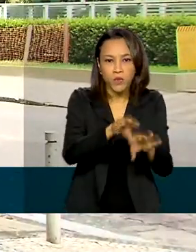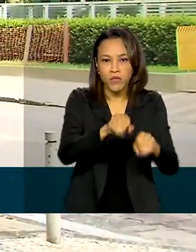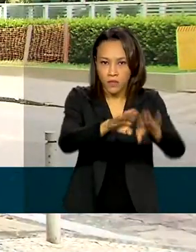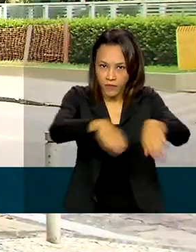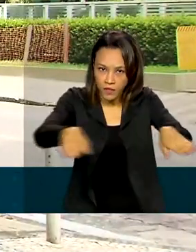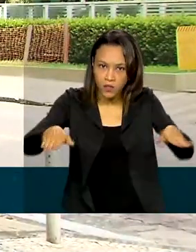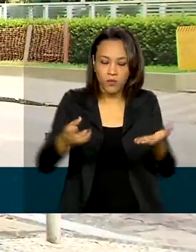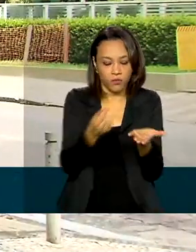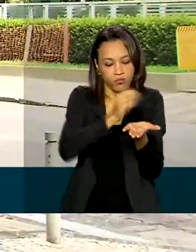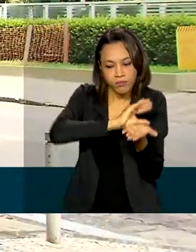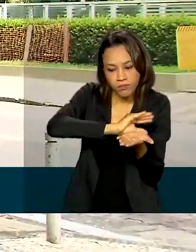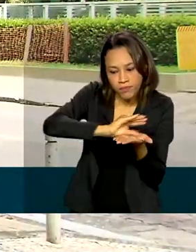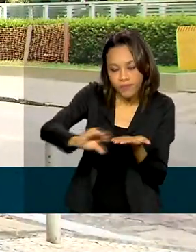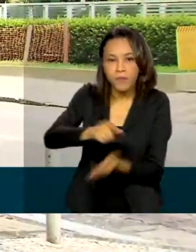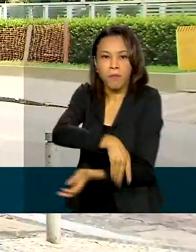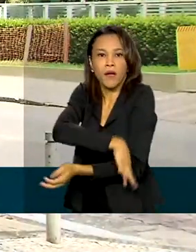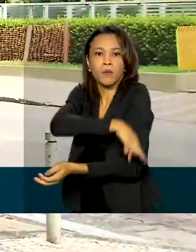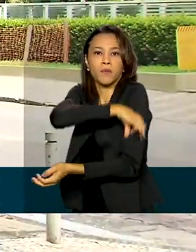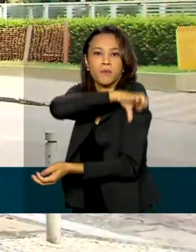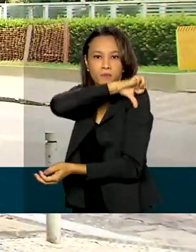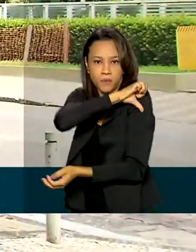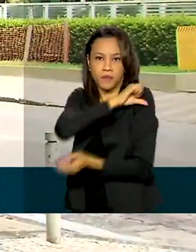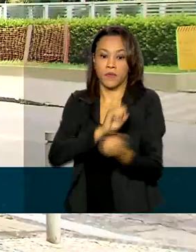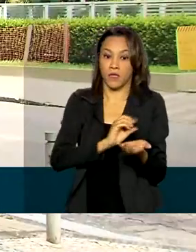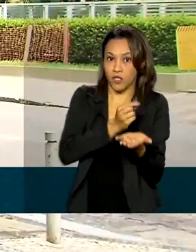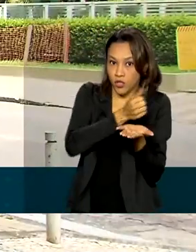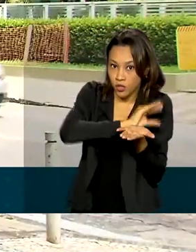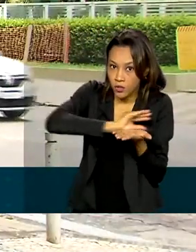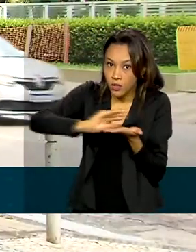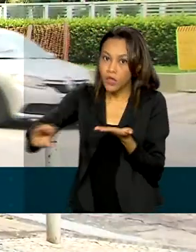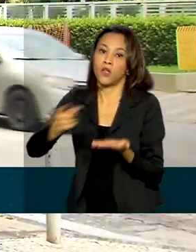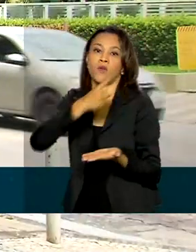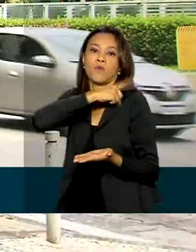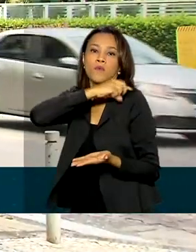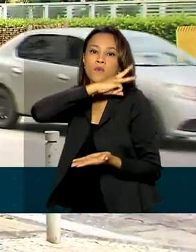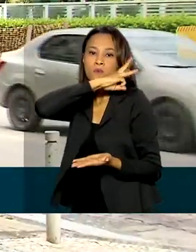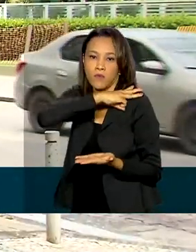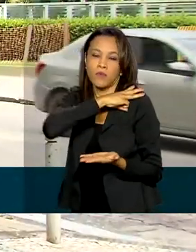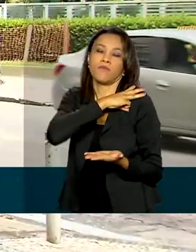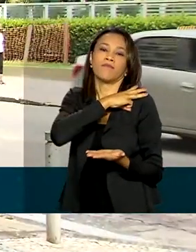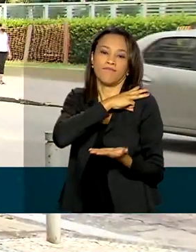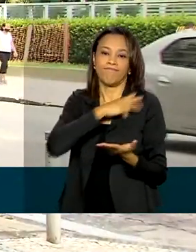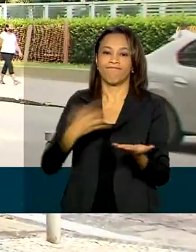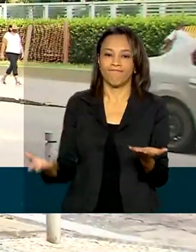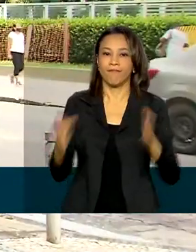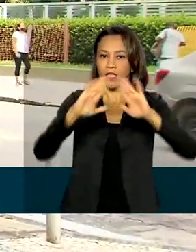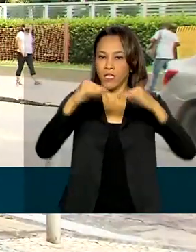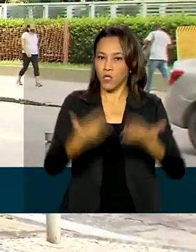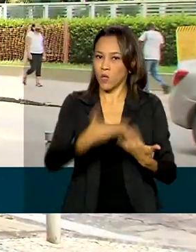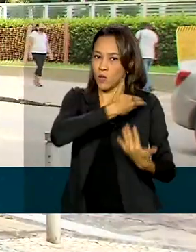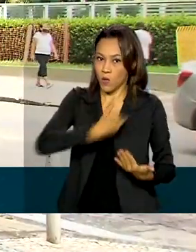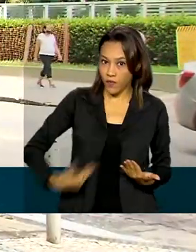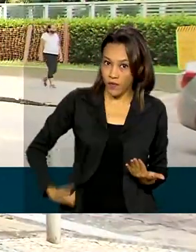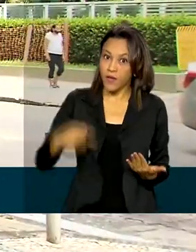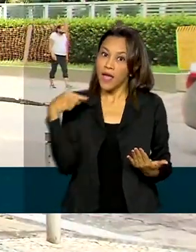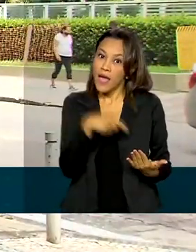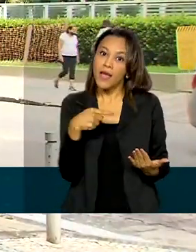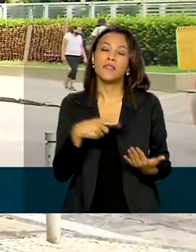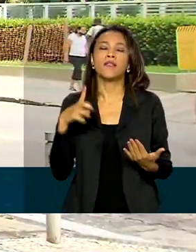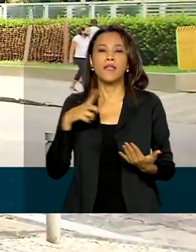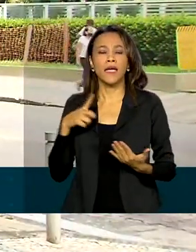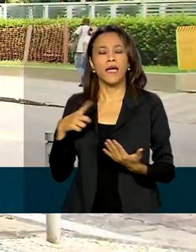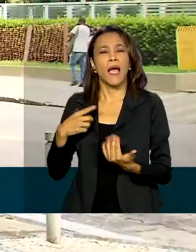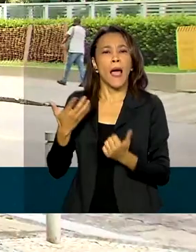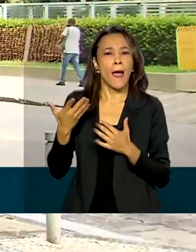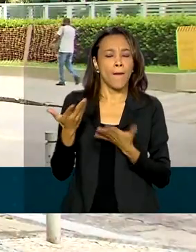para o ensino fundamental e também para o ensino médio das redes públicas de educação. A nova norma aumenta a participação do governo